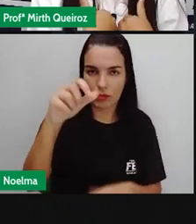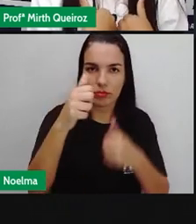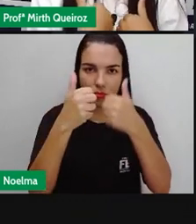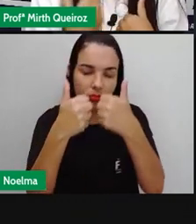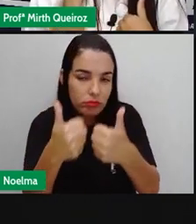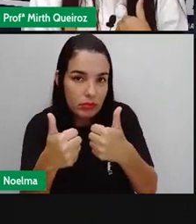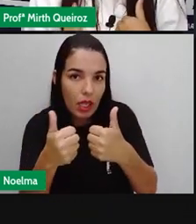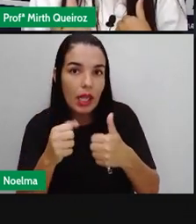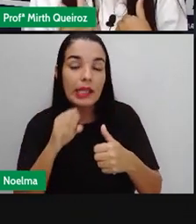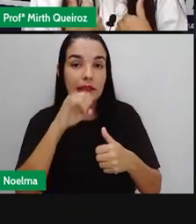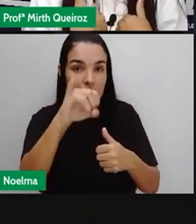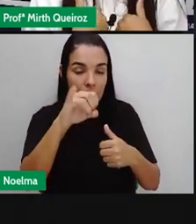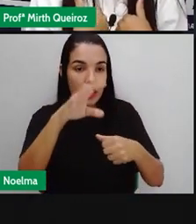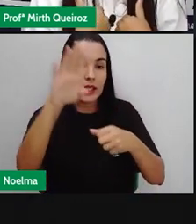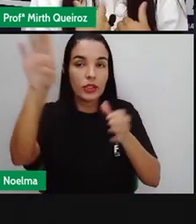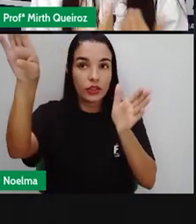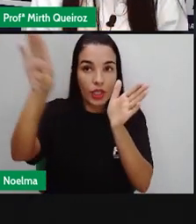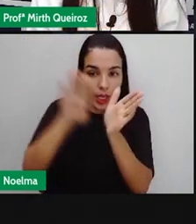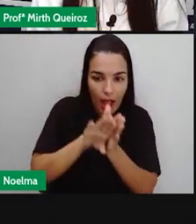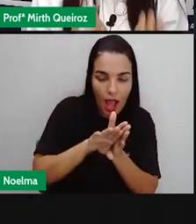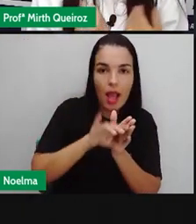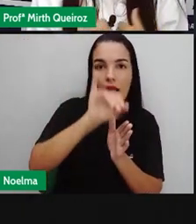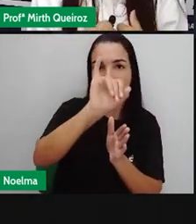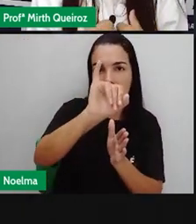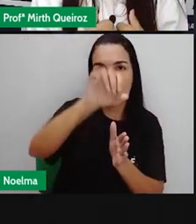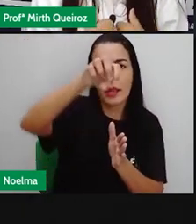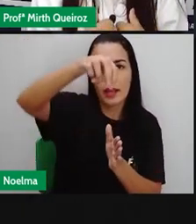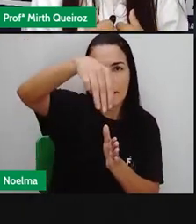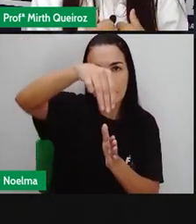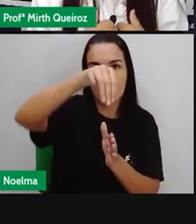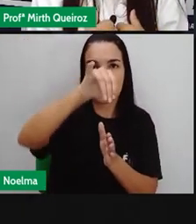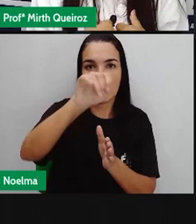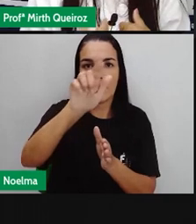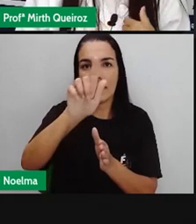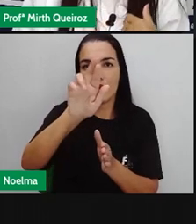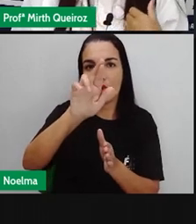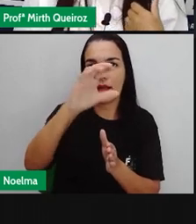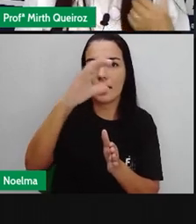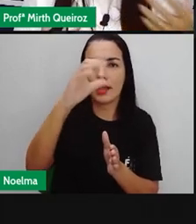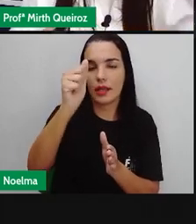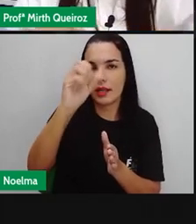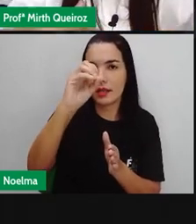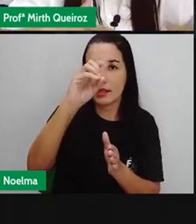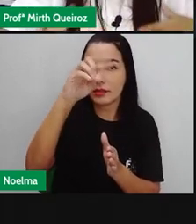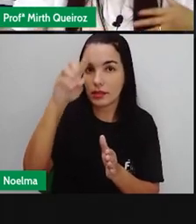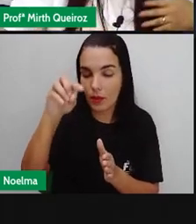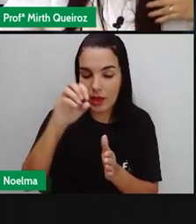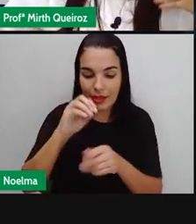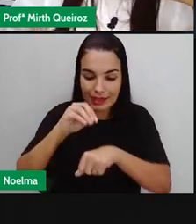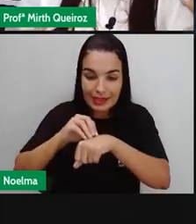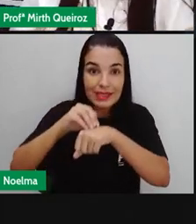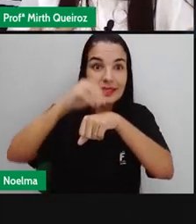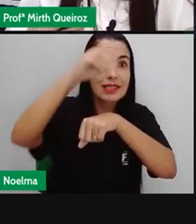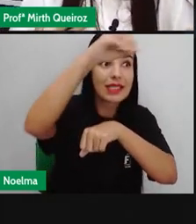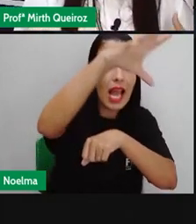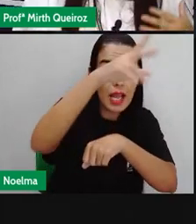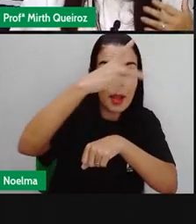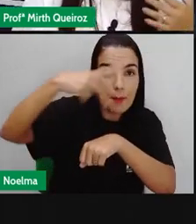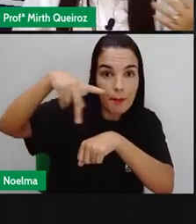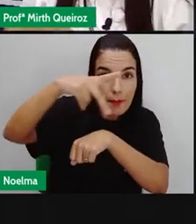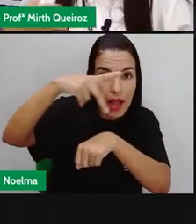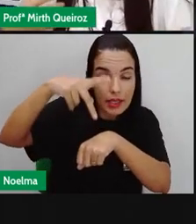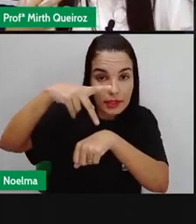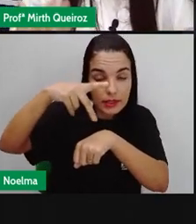é o movimento de imigração, que no caso seriam os imigrantes. E esse movimento de saída, de entrada,